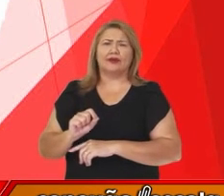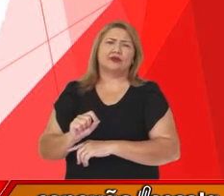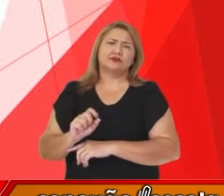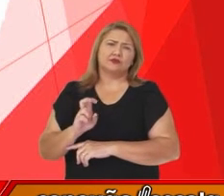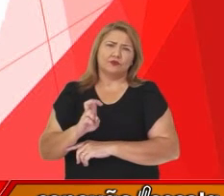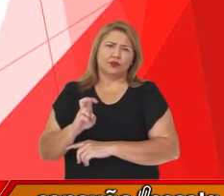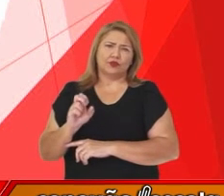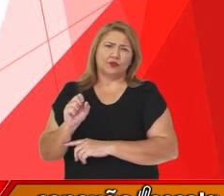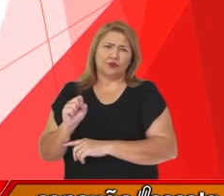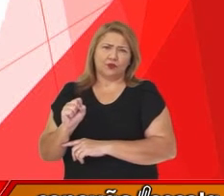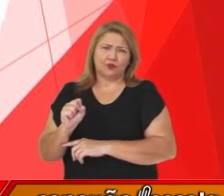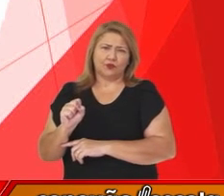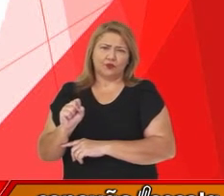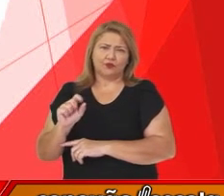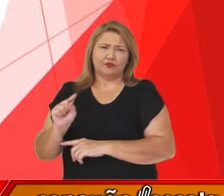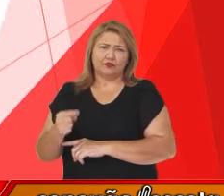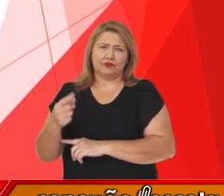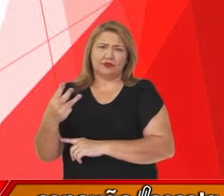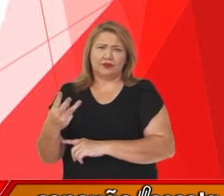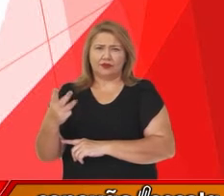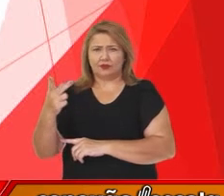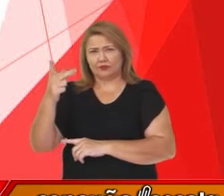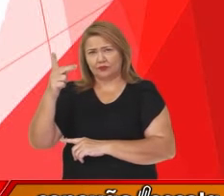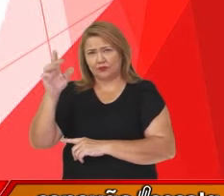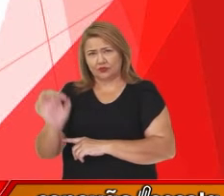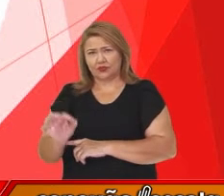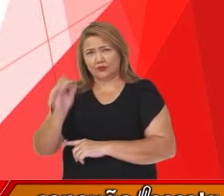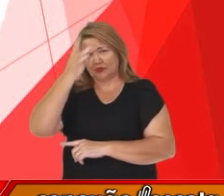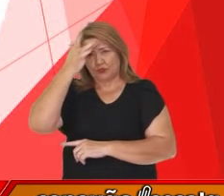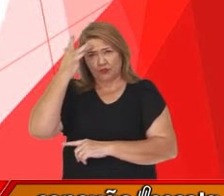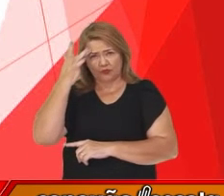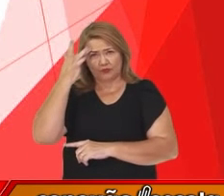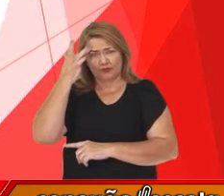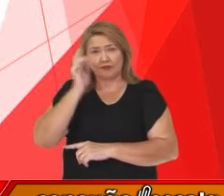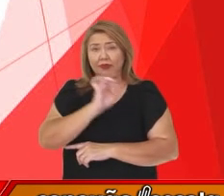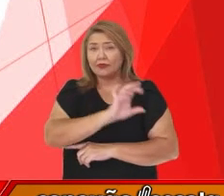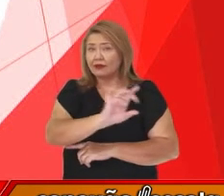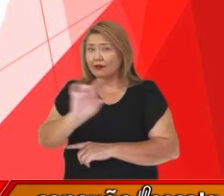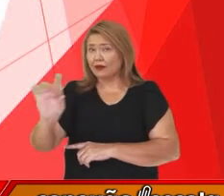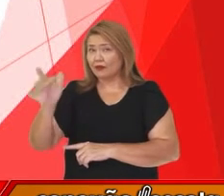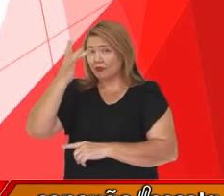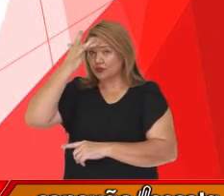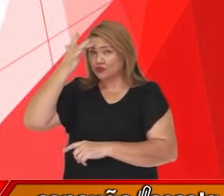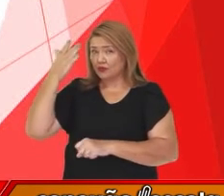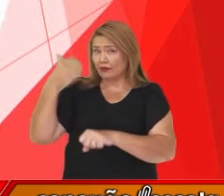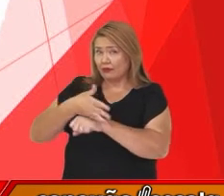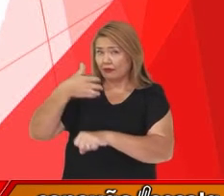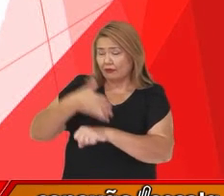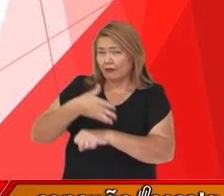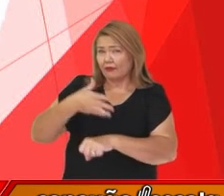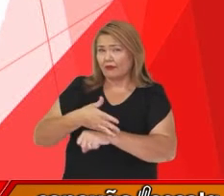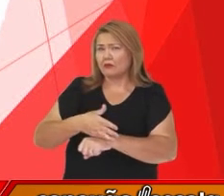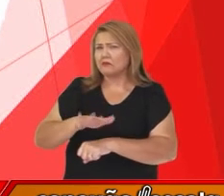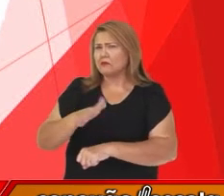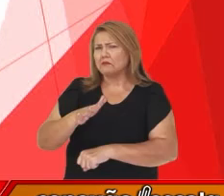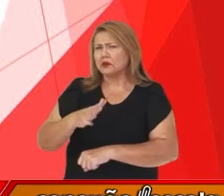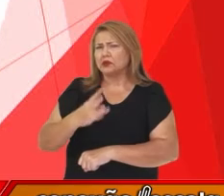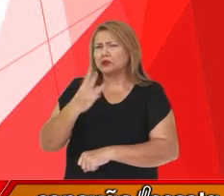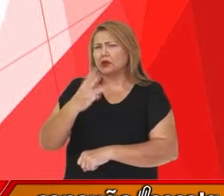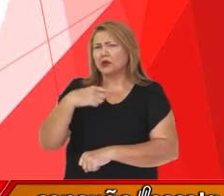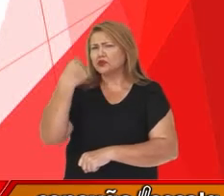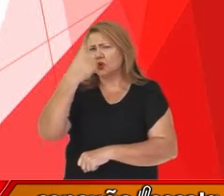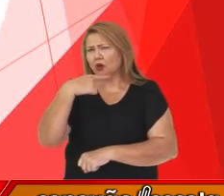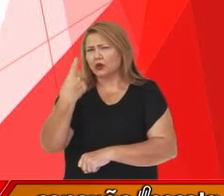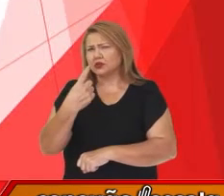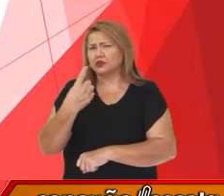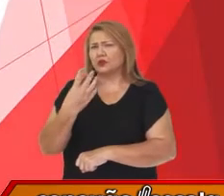,3% da população, sendo que cada usuário passa, em média, 3 horas